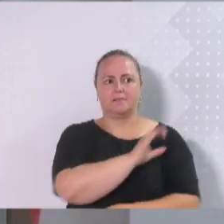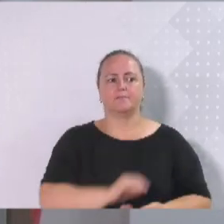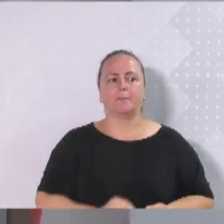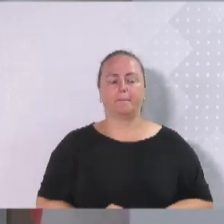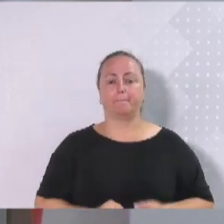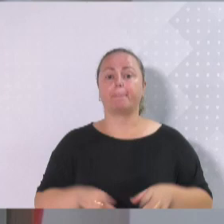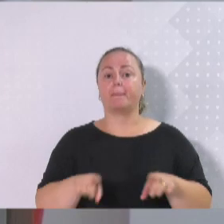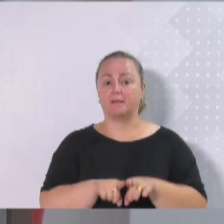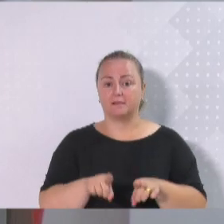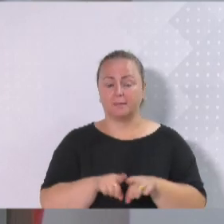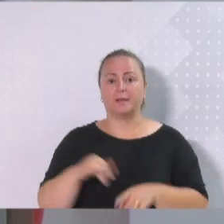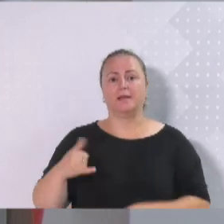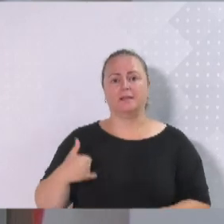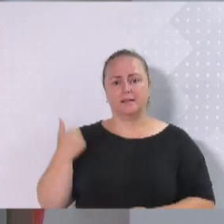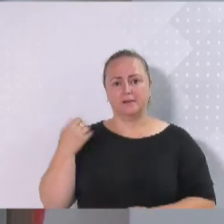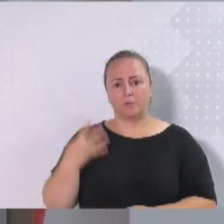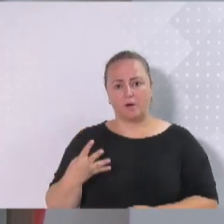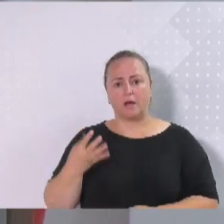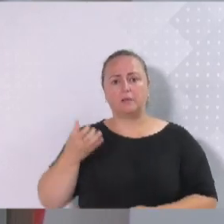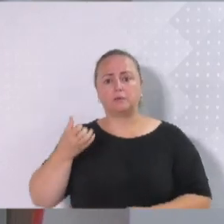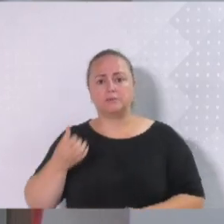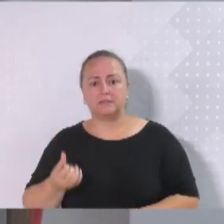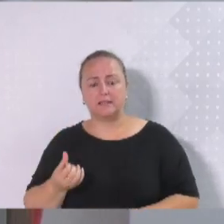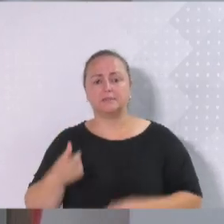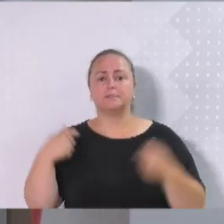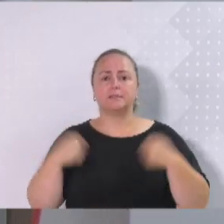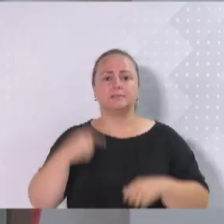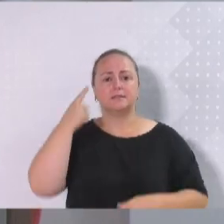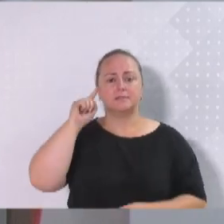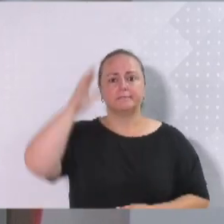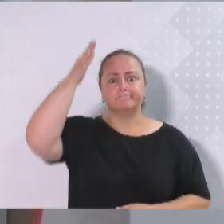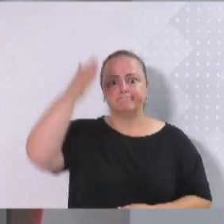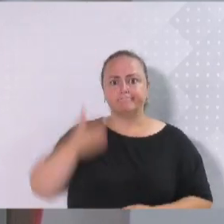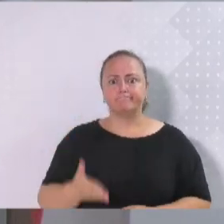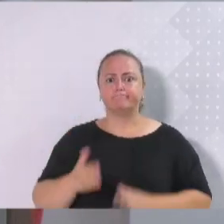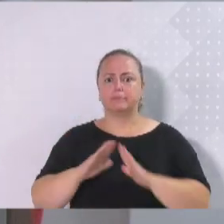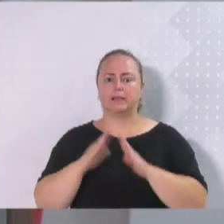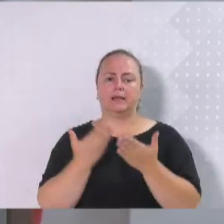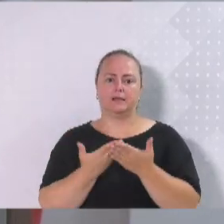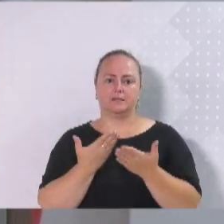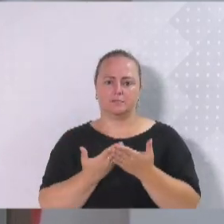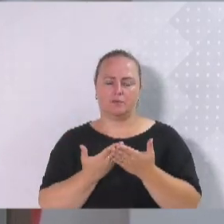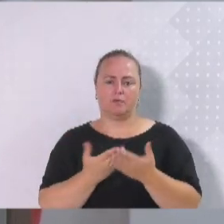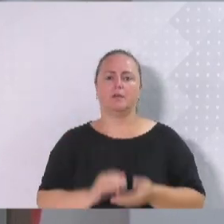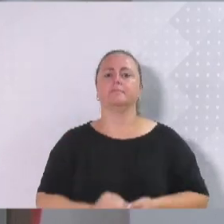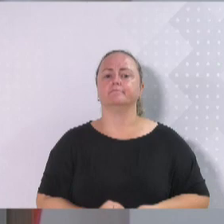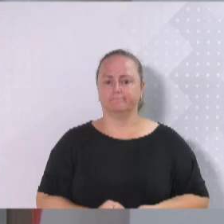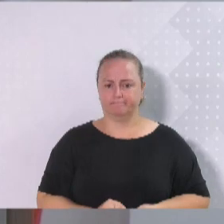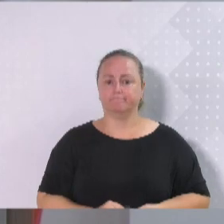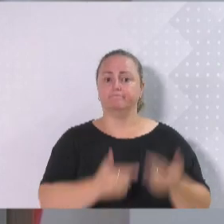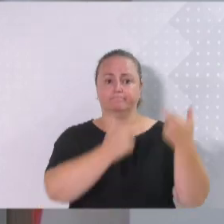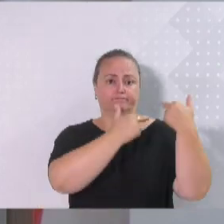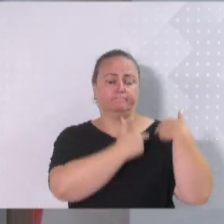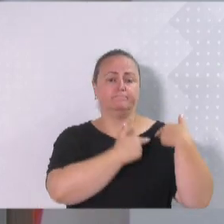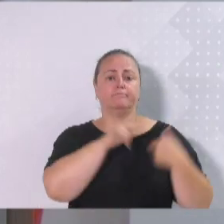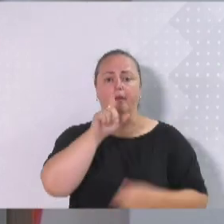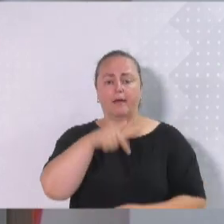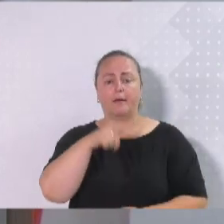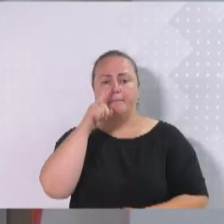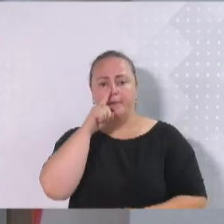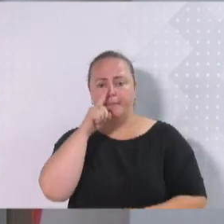6 anos que precisam de vagas no período integral, pois essa responsabilidade sempre vai recair sobre a mãe ou a avó.